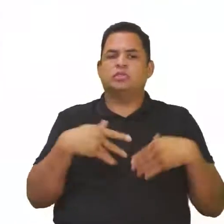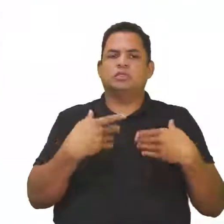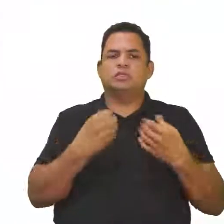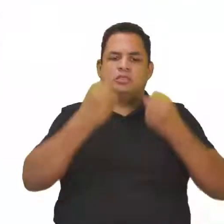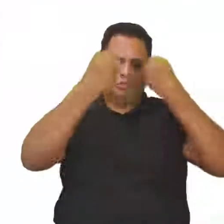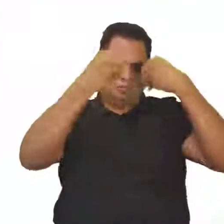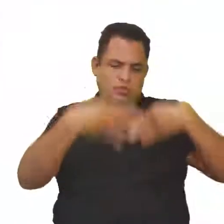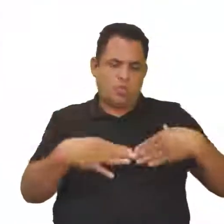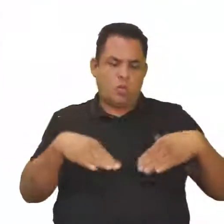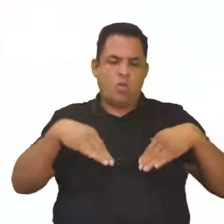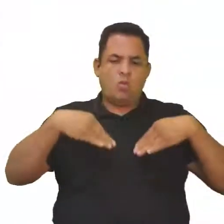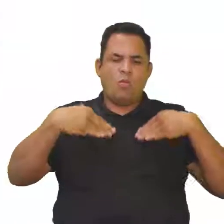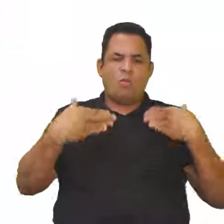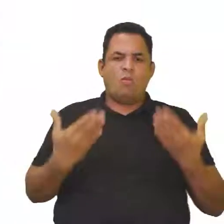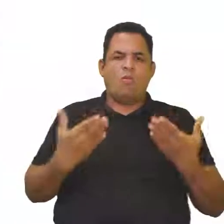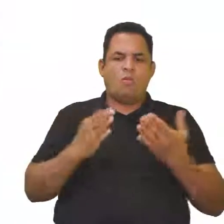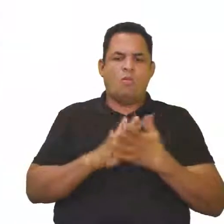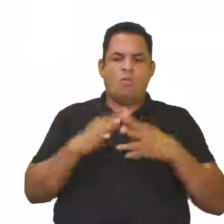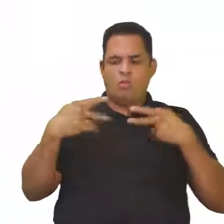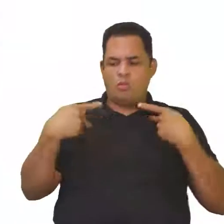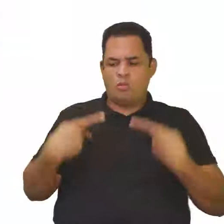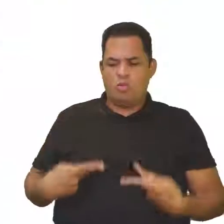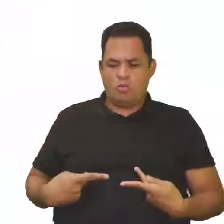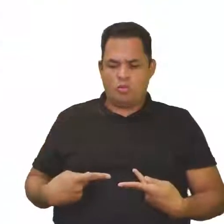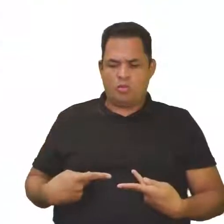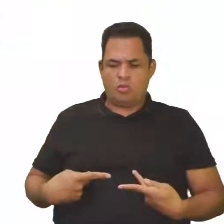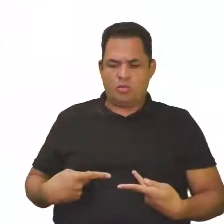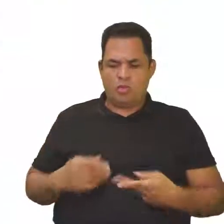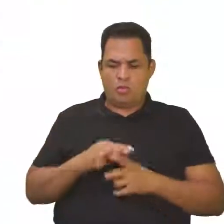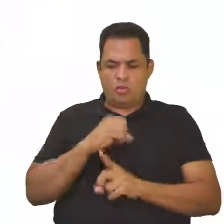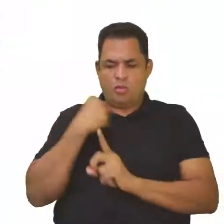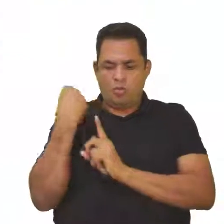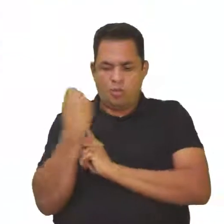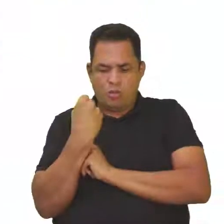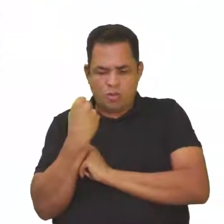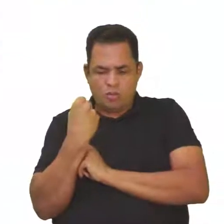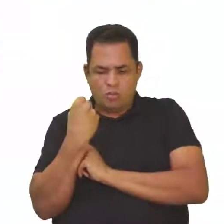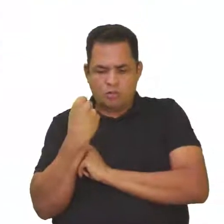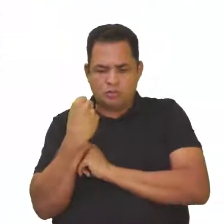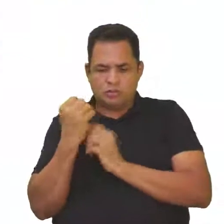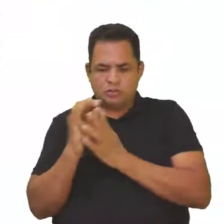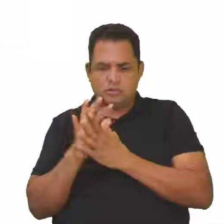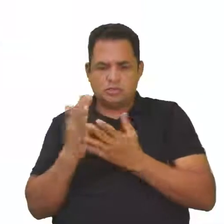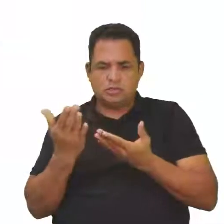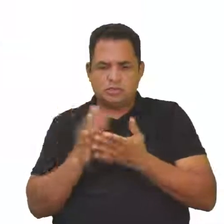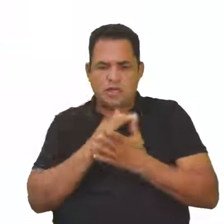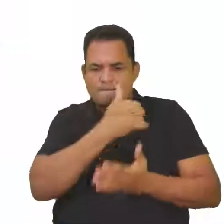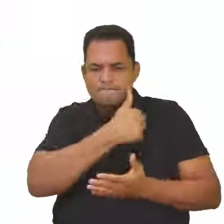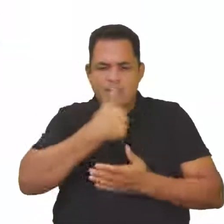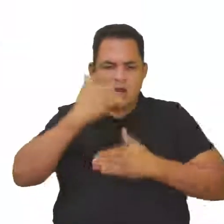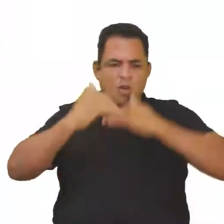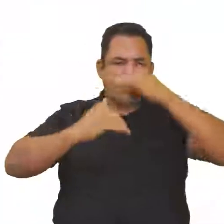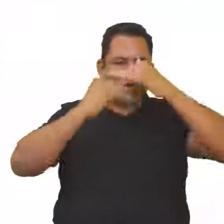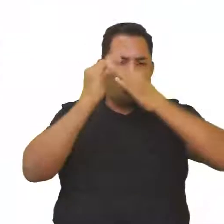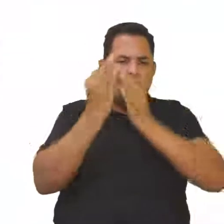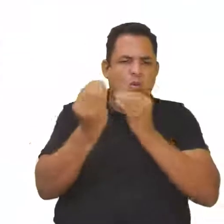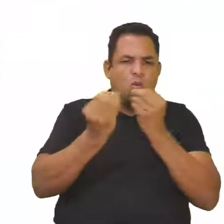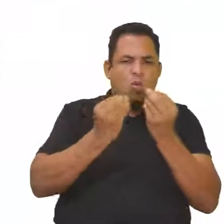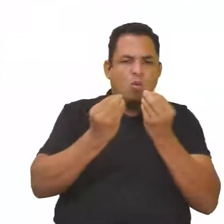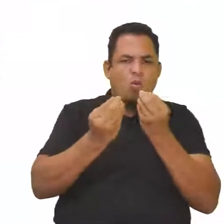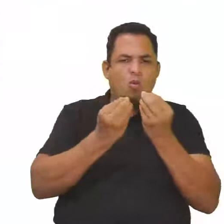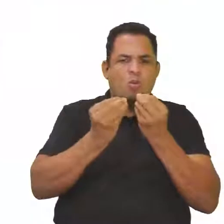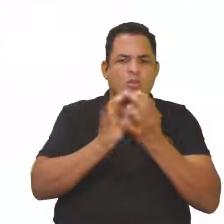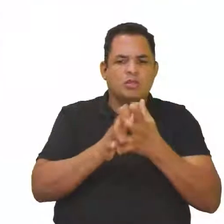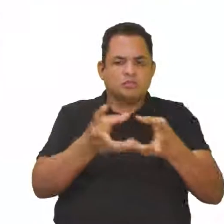que, quando o ser humano ali, o ser social, ele está sofisticando os mecanismos para